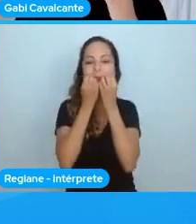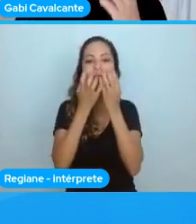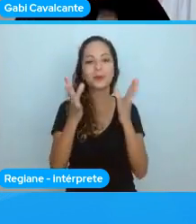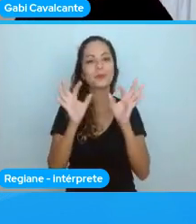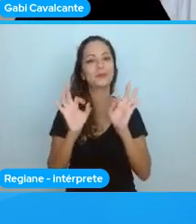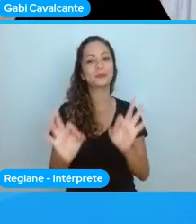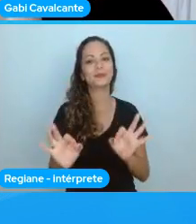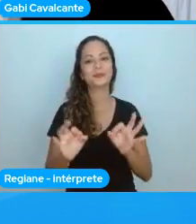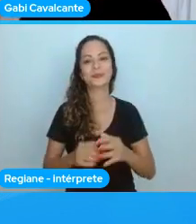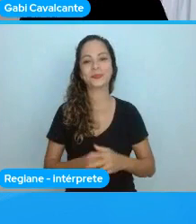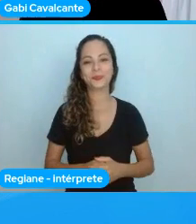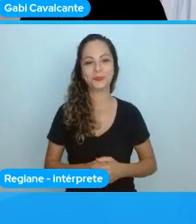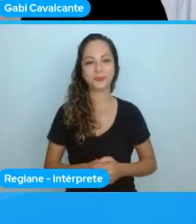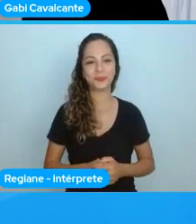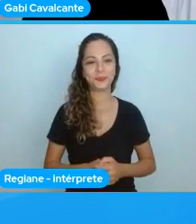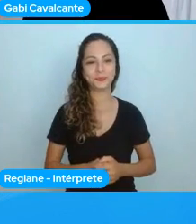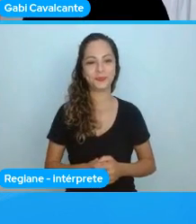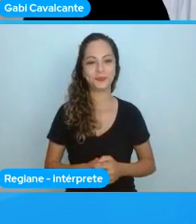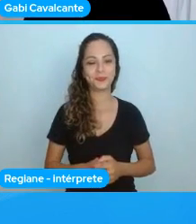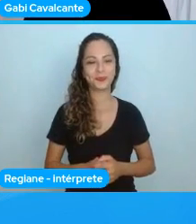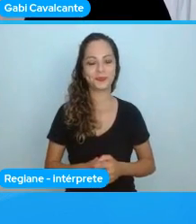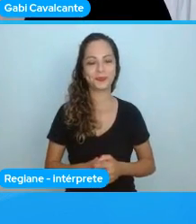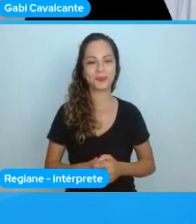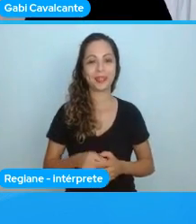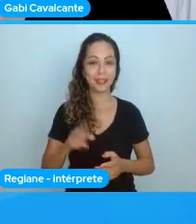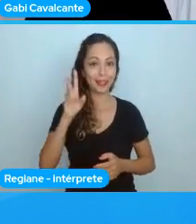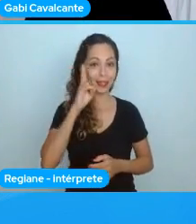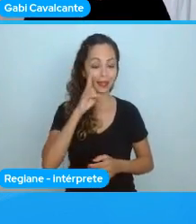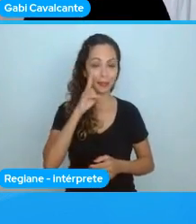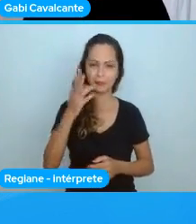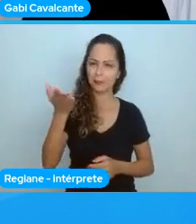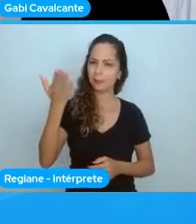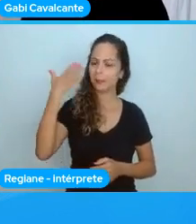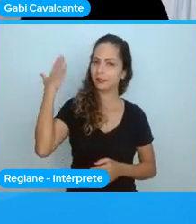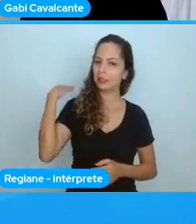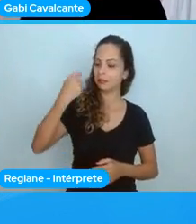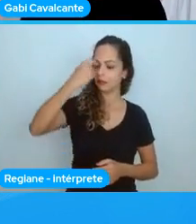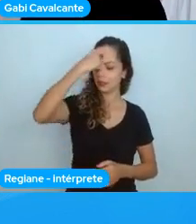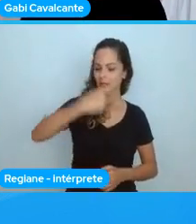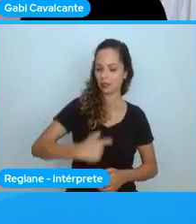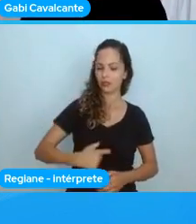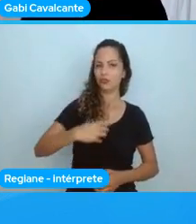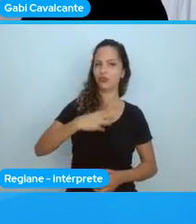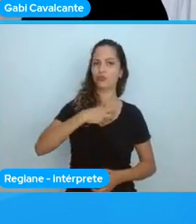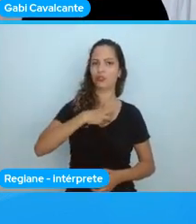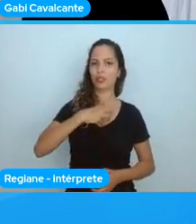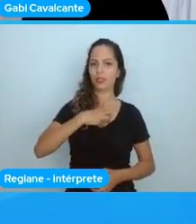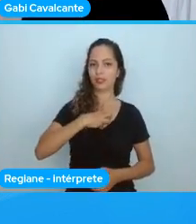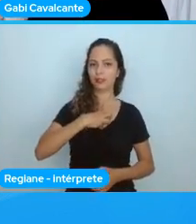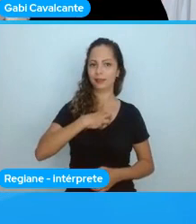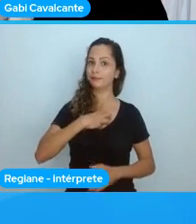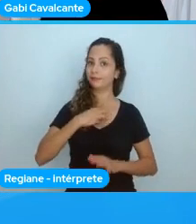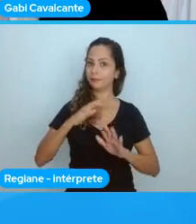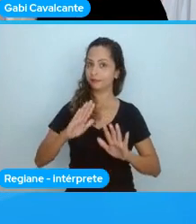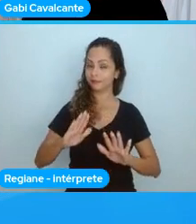E a pessoa que eu era, naquela época... Sintam-se todas contempladas, viu? Você que sabe que eu estou